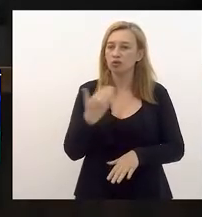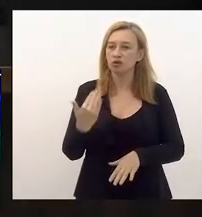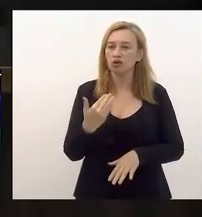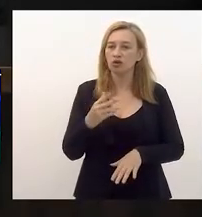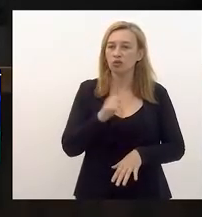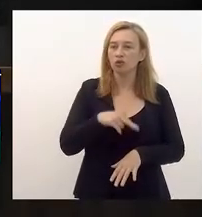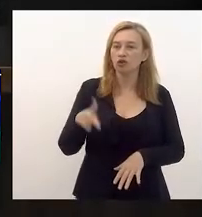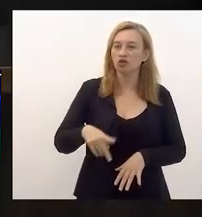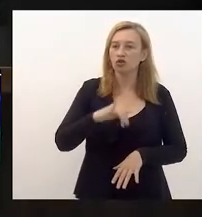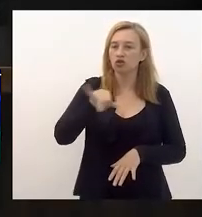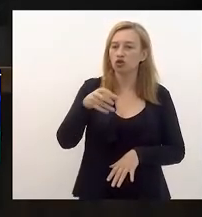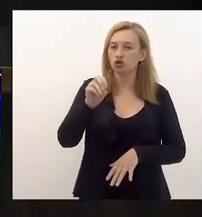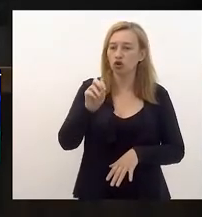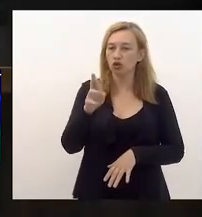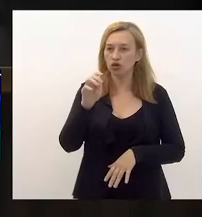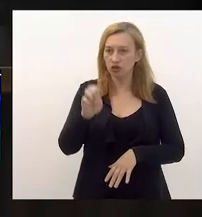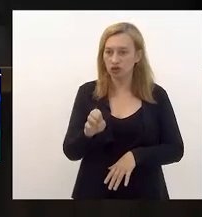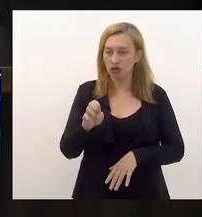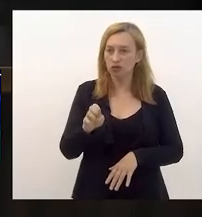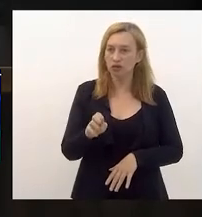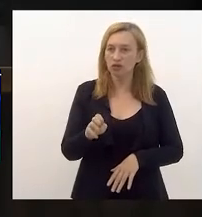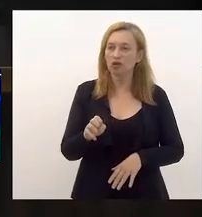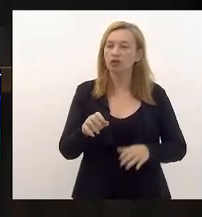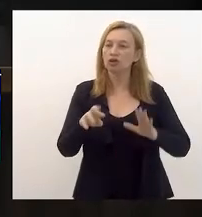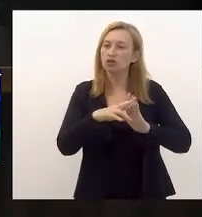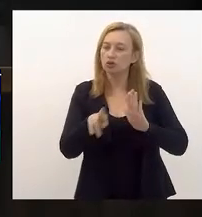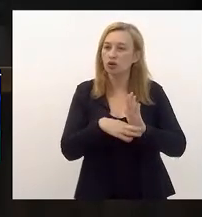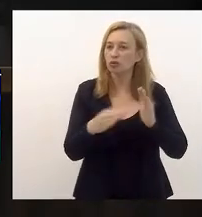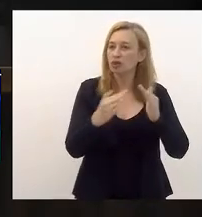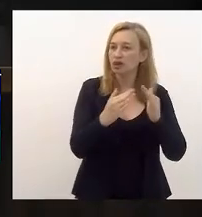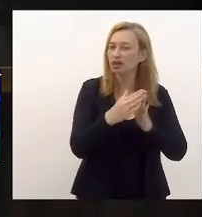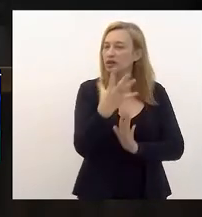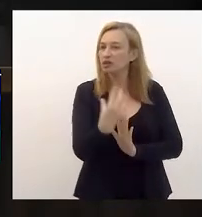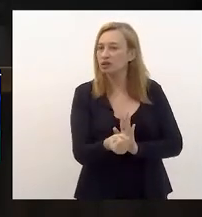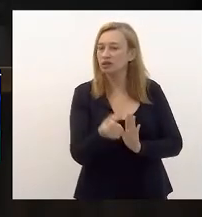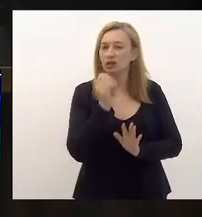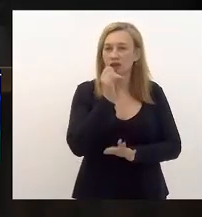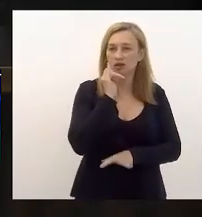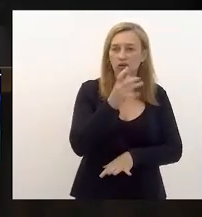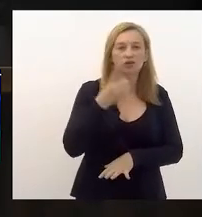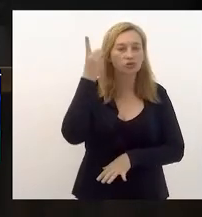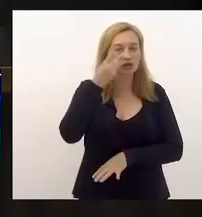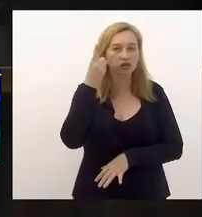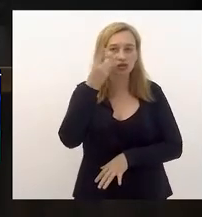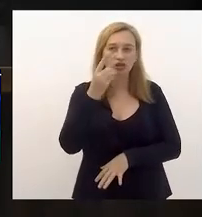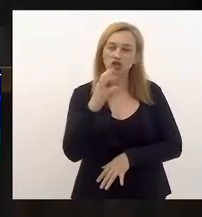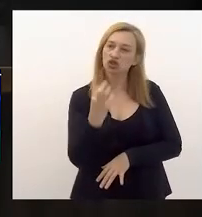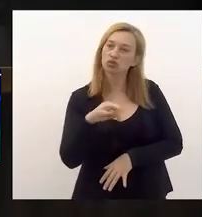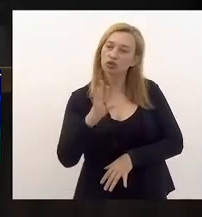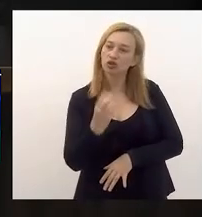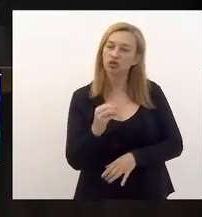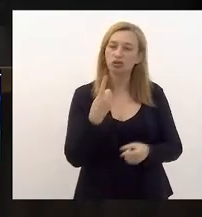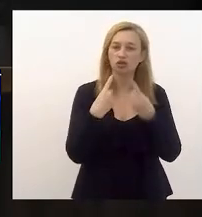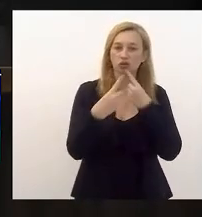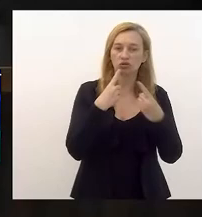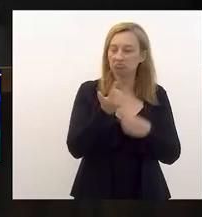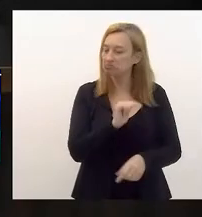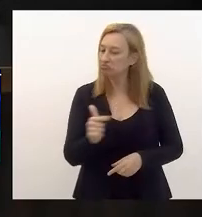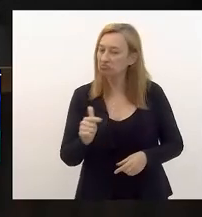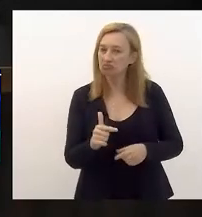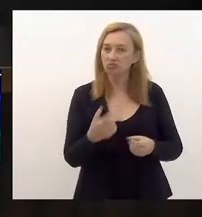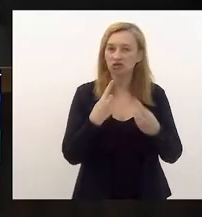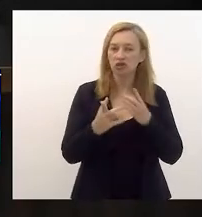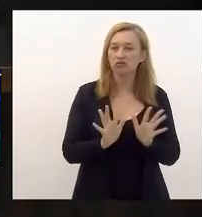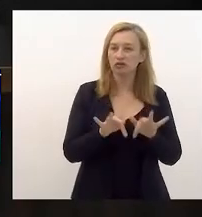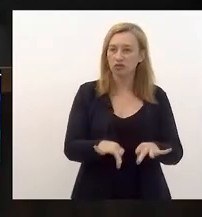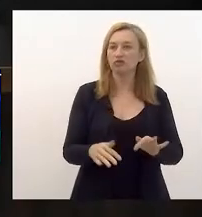Vieira Najar. Parecida comissão de normas internas e propostas externas, favorável ao relator deputado Chico Machado. Em discussão, não havendo quem queira discutir,